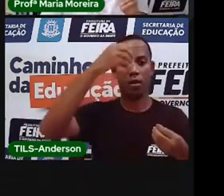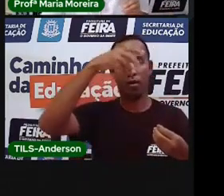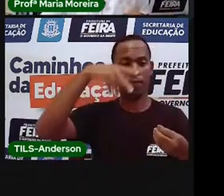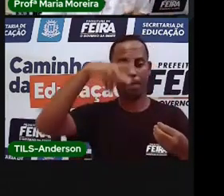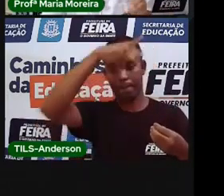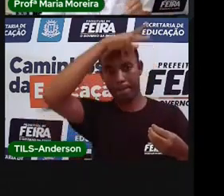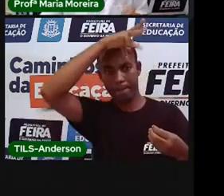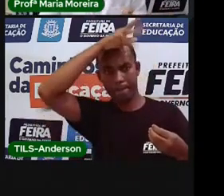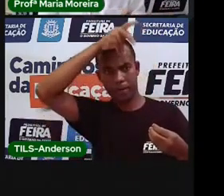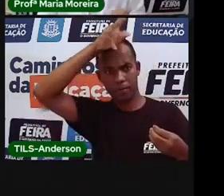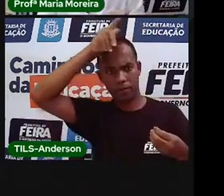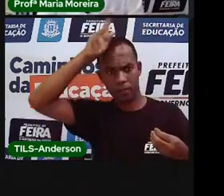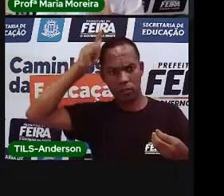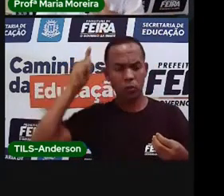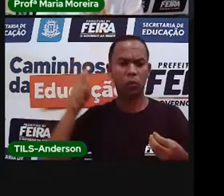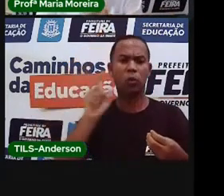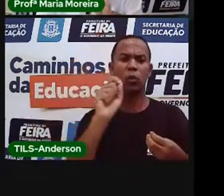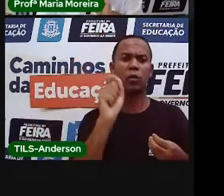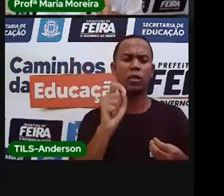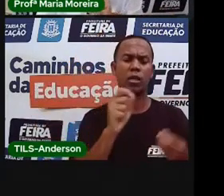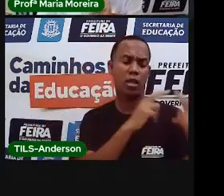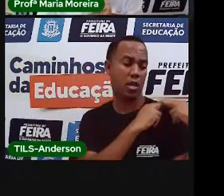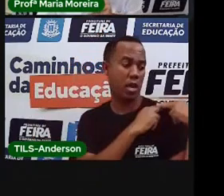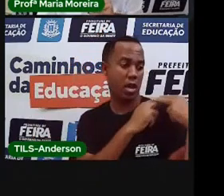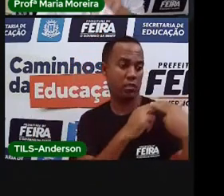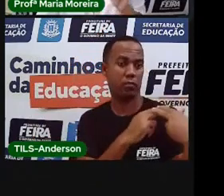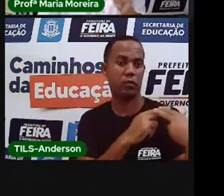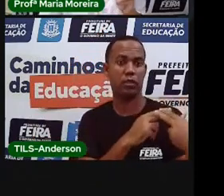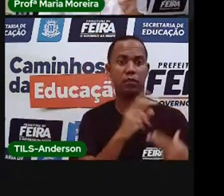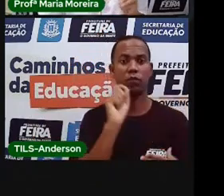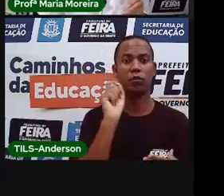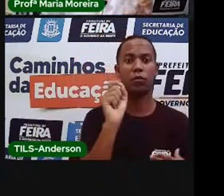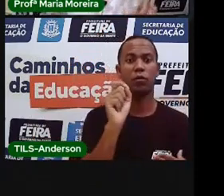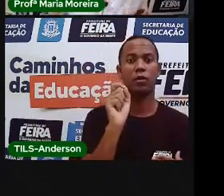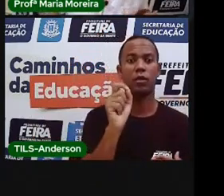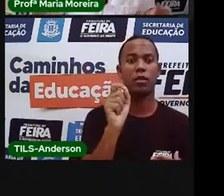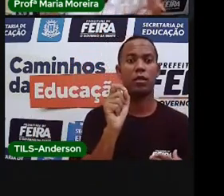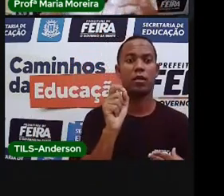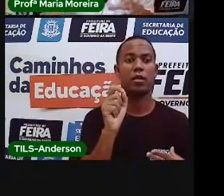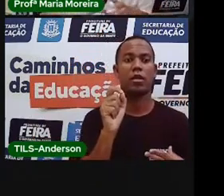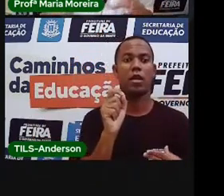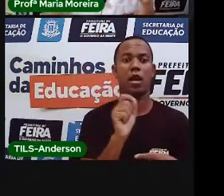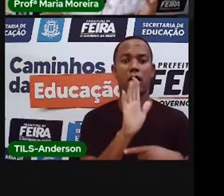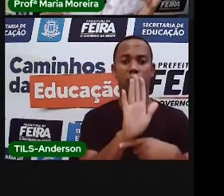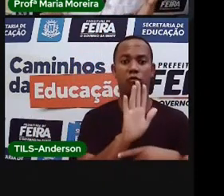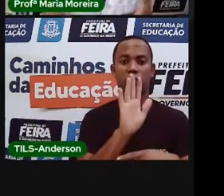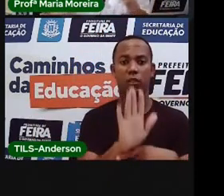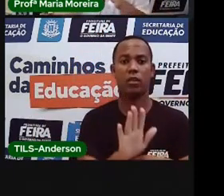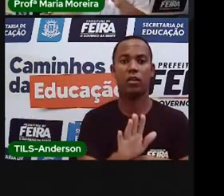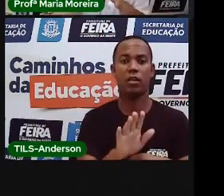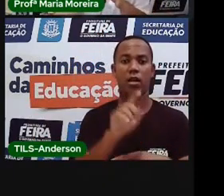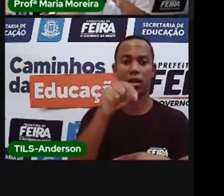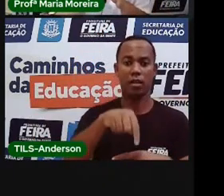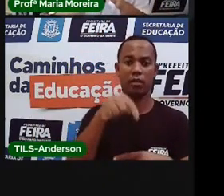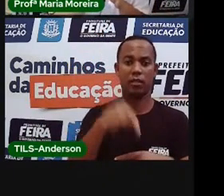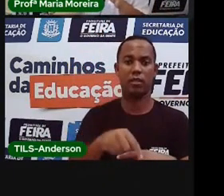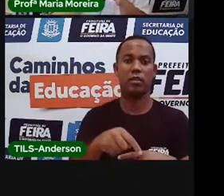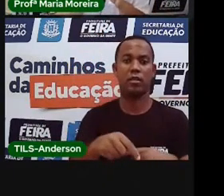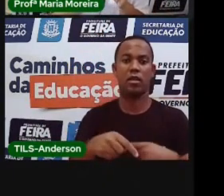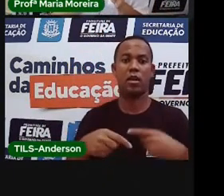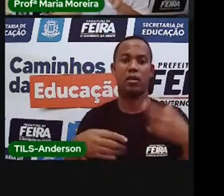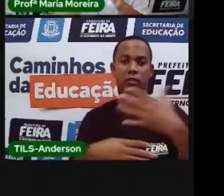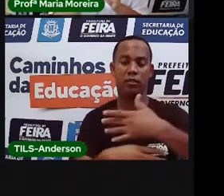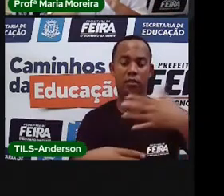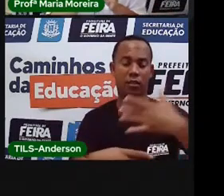Bom, ele é responsável por isso. Então, a maioria das coisas, os serviços públicos da nossa cidade,